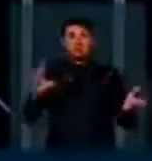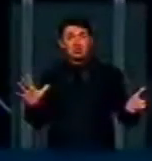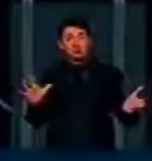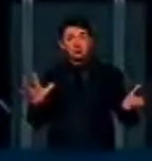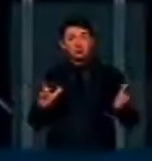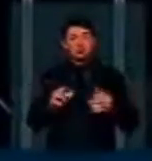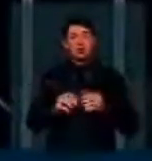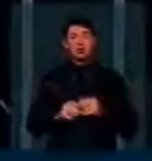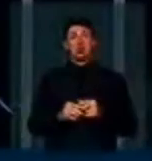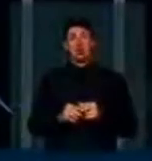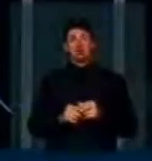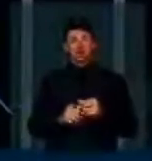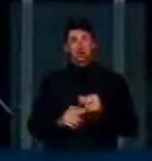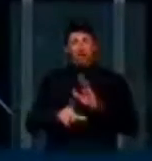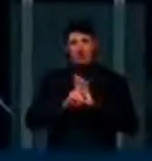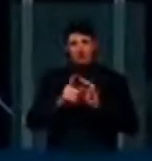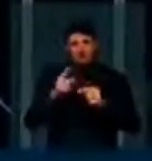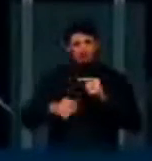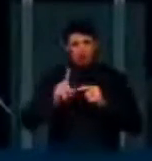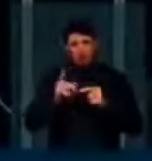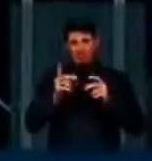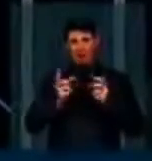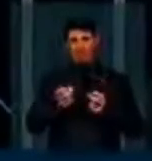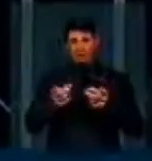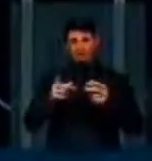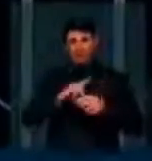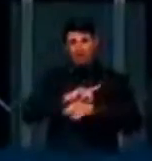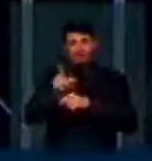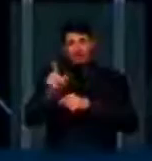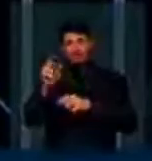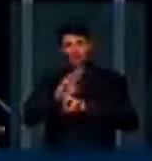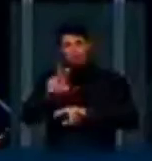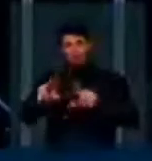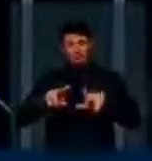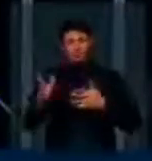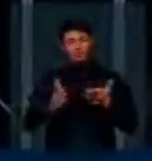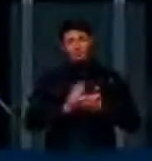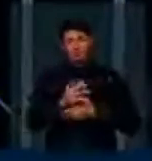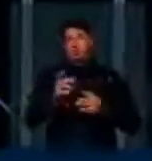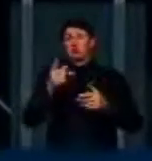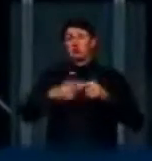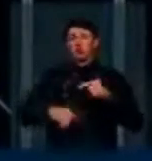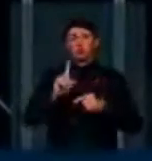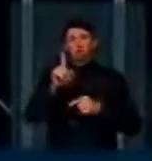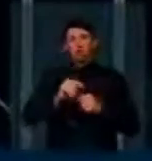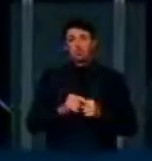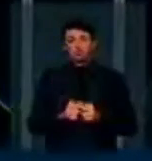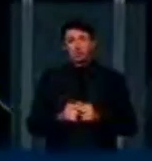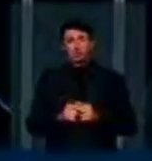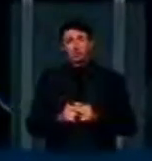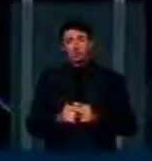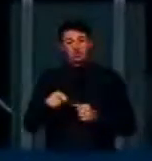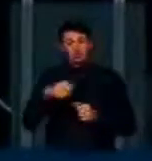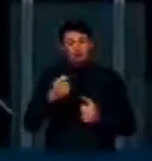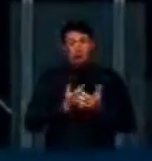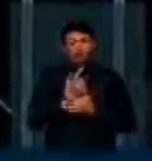não proíbe a venda de velocidades diferentes, a sua aprovação não impedirá a venda de velocidades diferentes. Quem